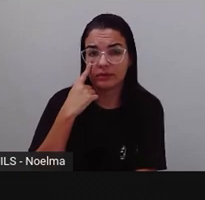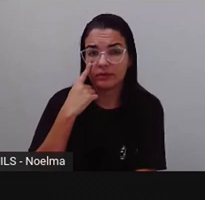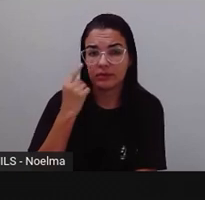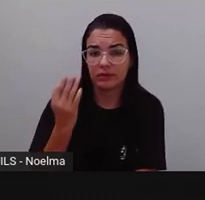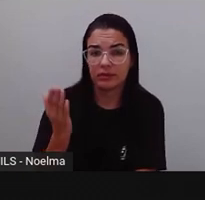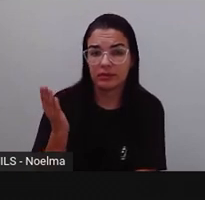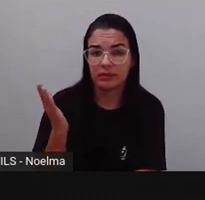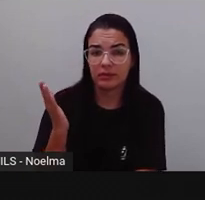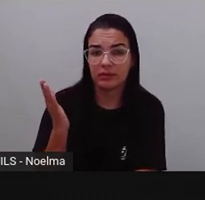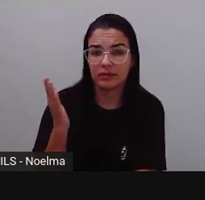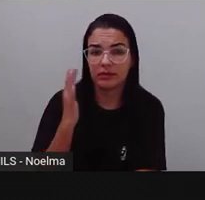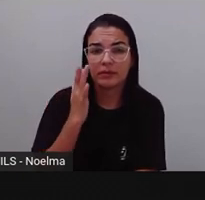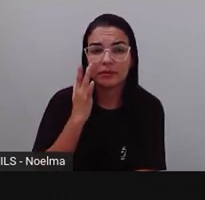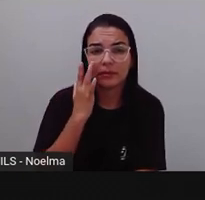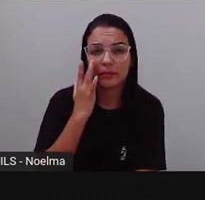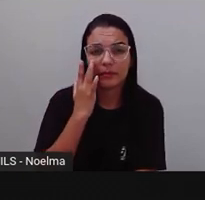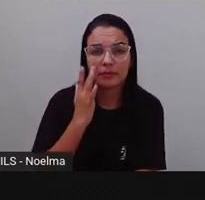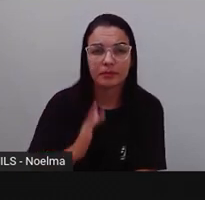vocês acham?